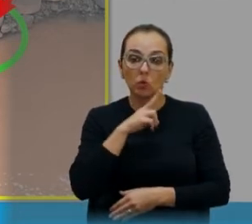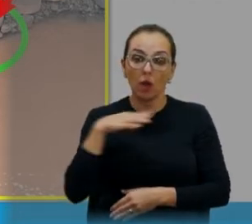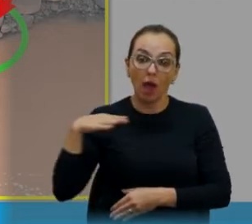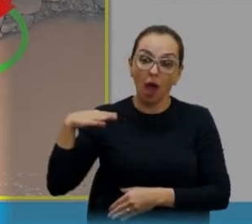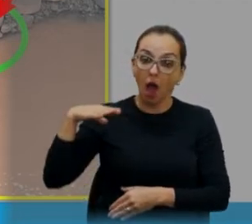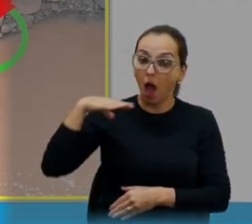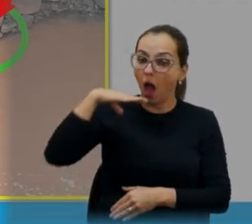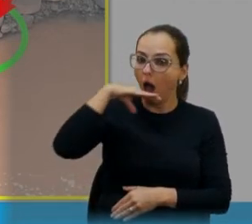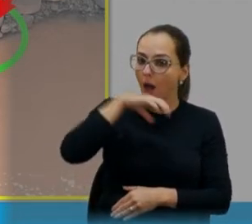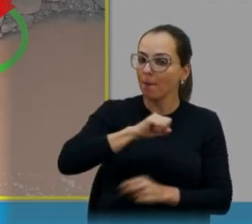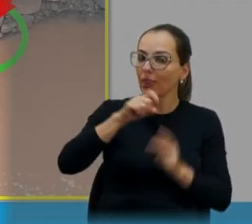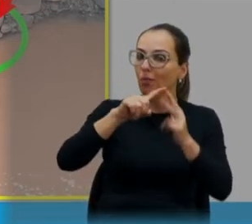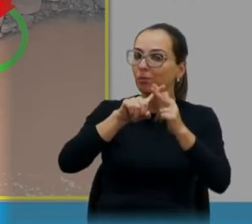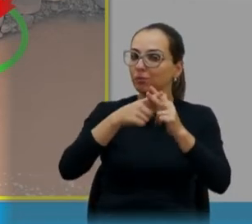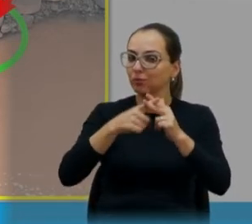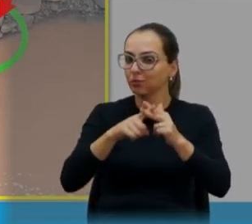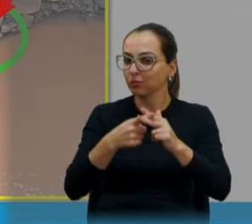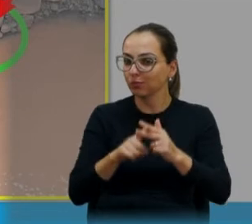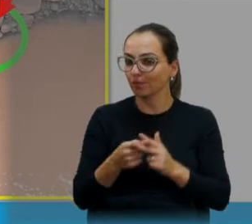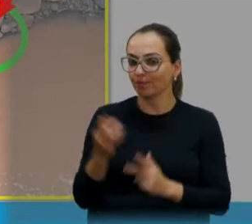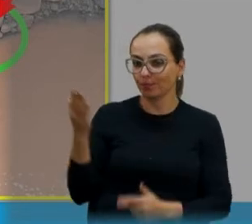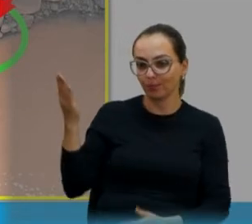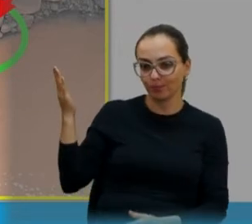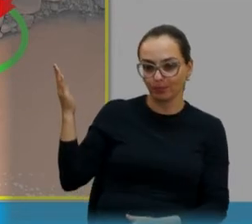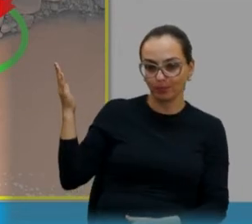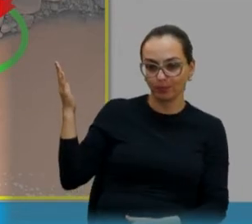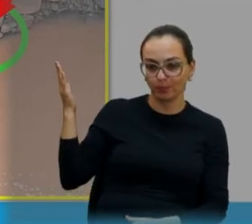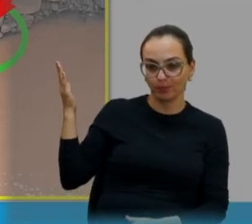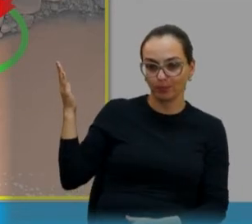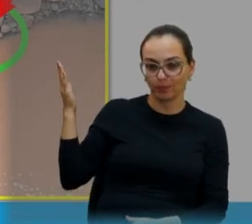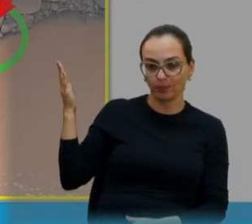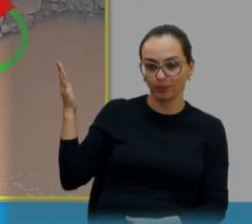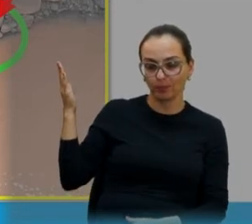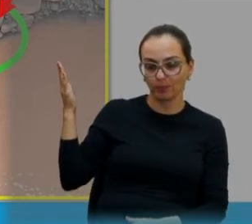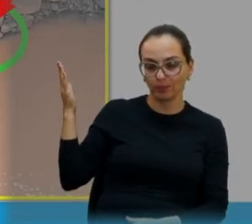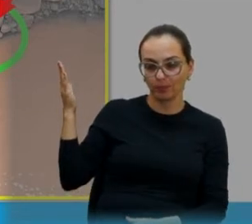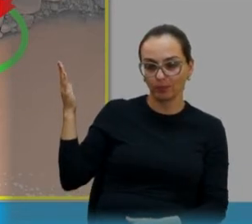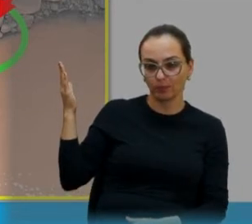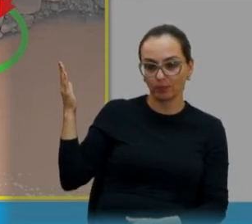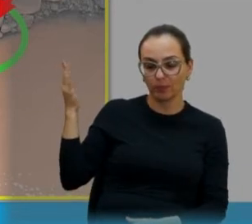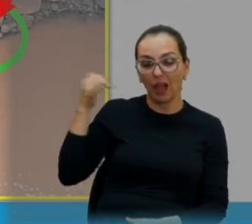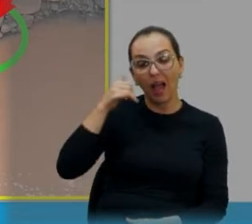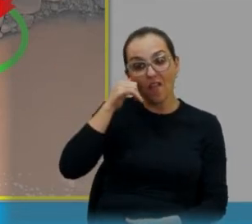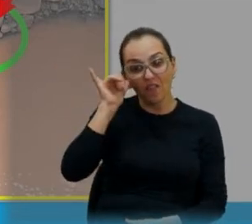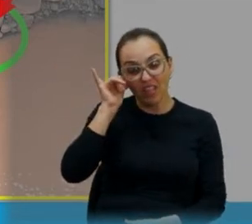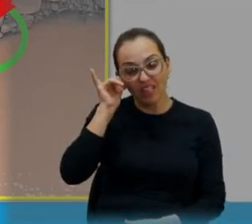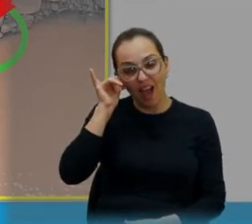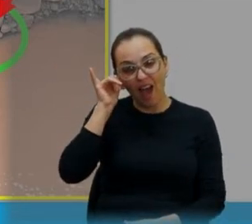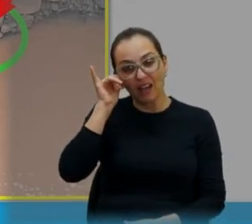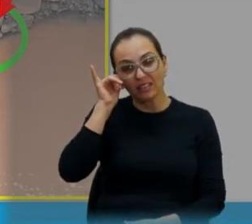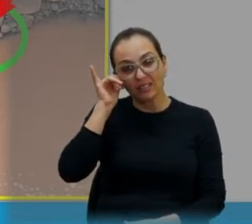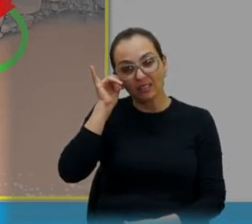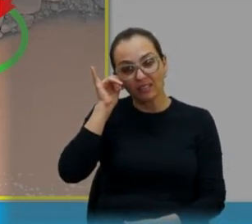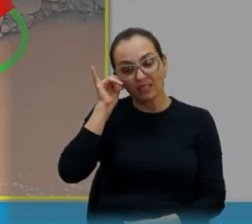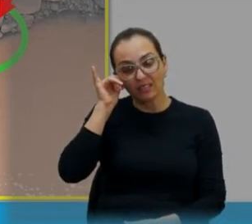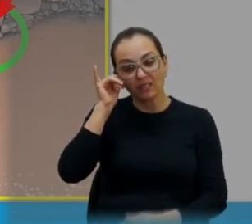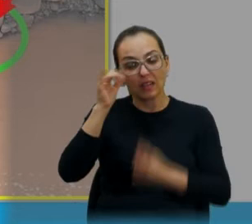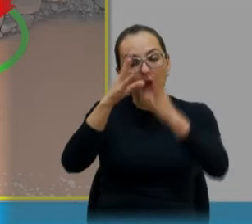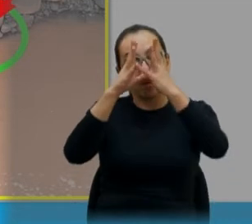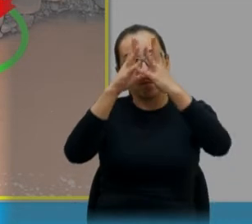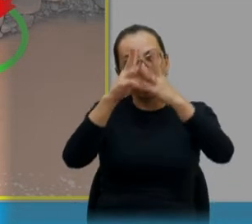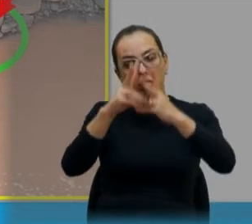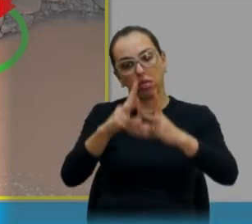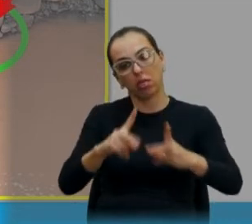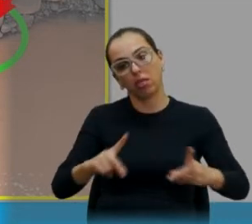urgência tomar providências para não acontecer coisas mais sérias. vocês